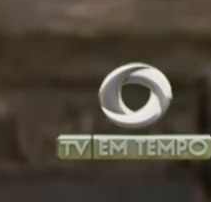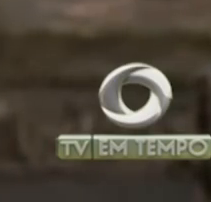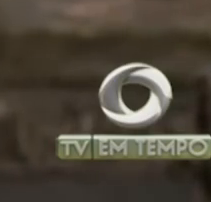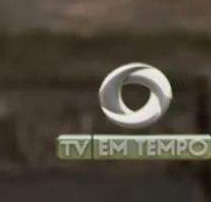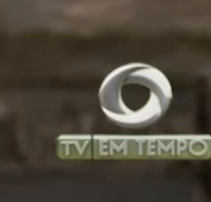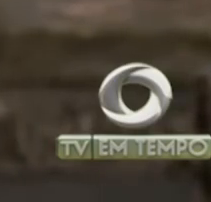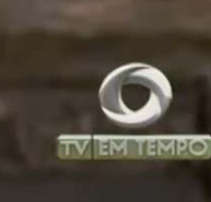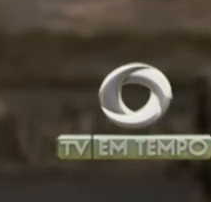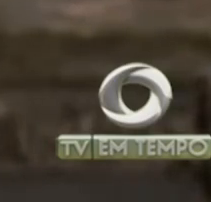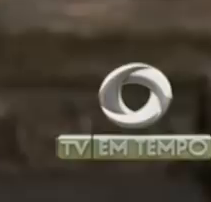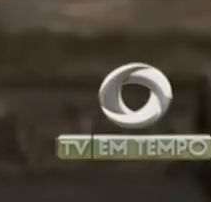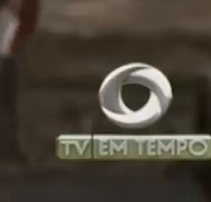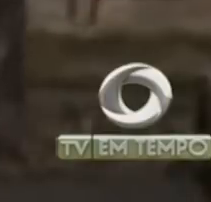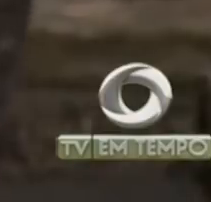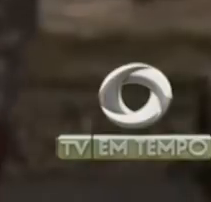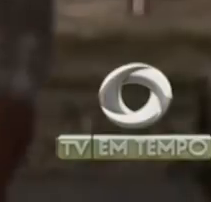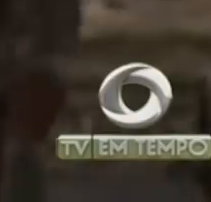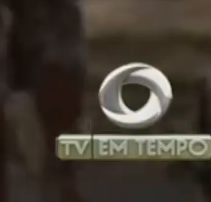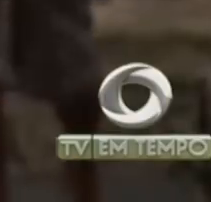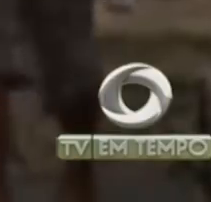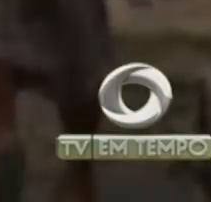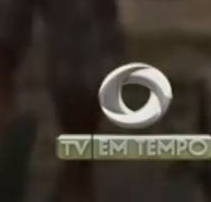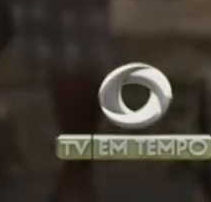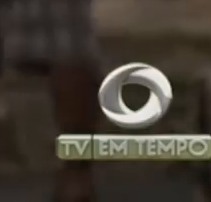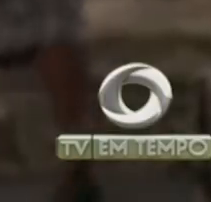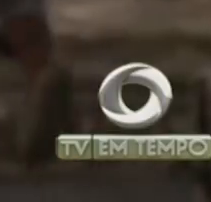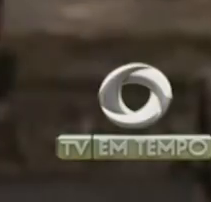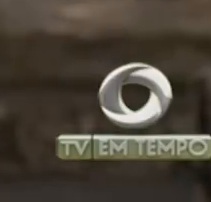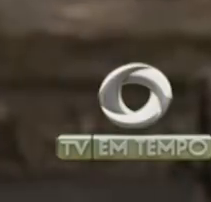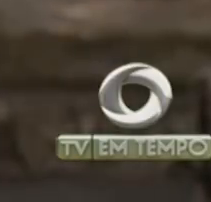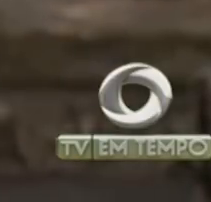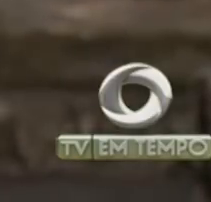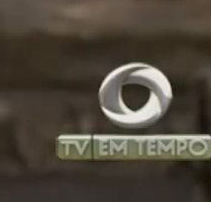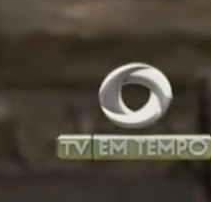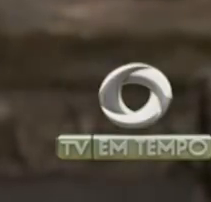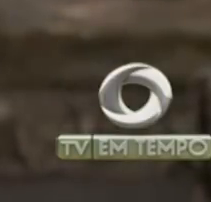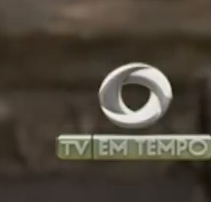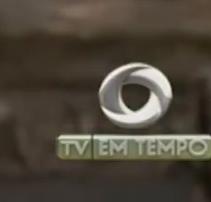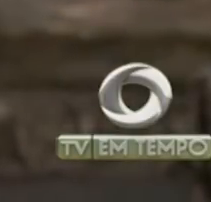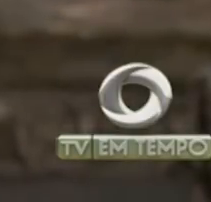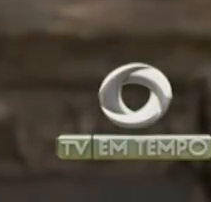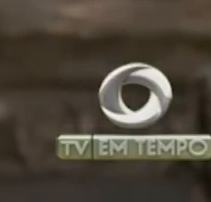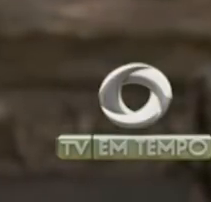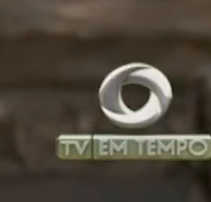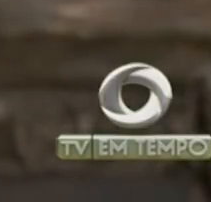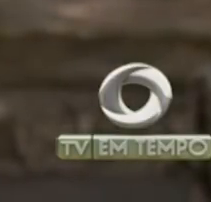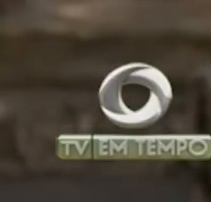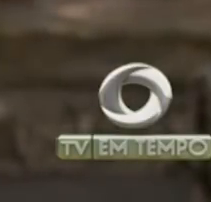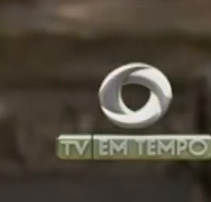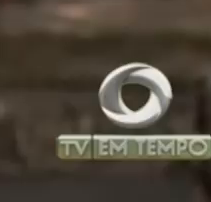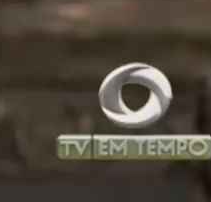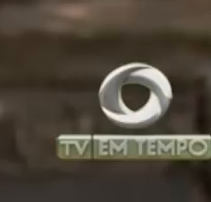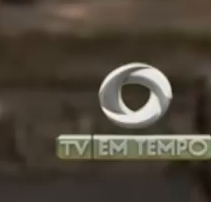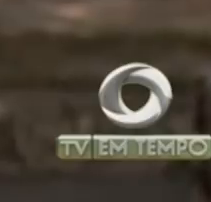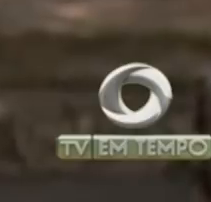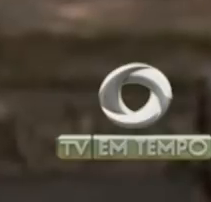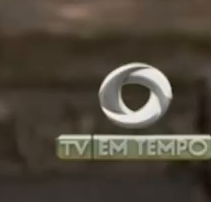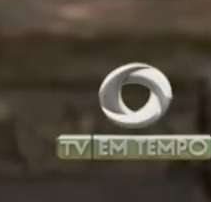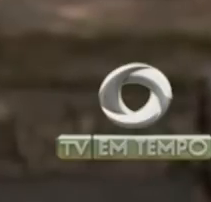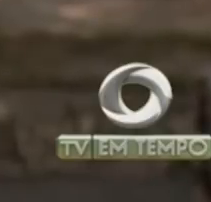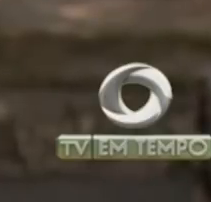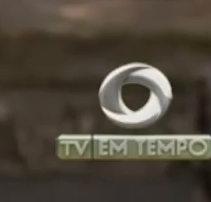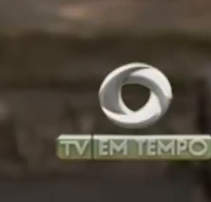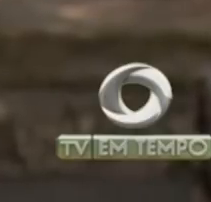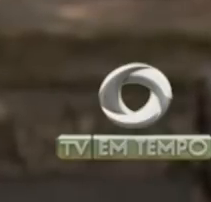polícia militar. Só para se ter uma ideia, este ano foram registrados em Manaus 501 assassinatos. Desses,